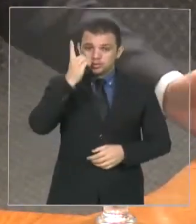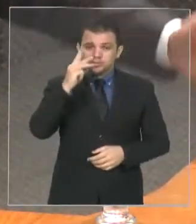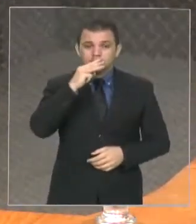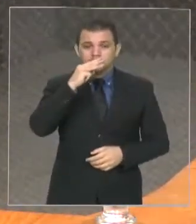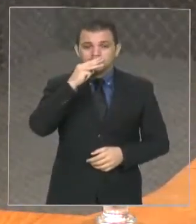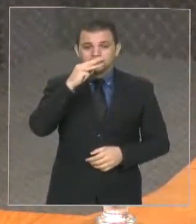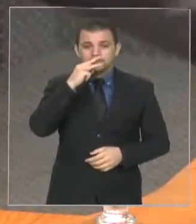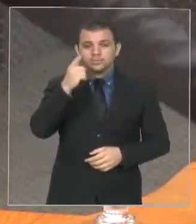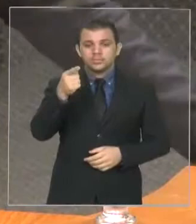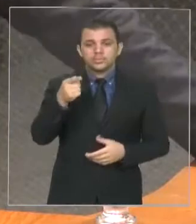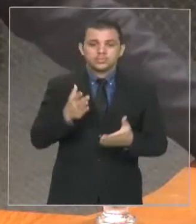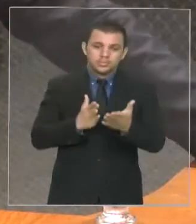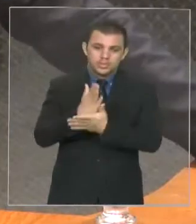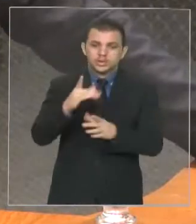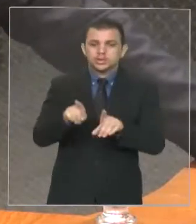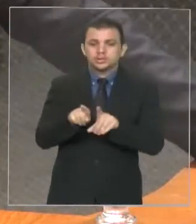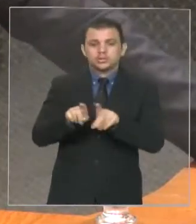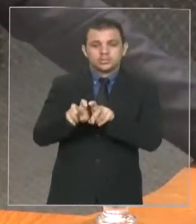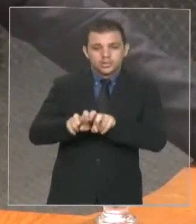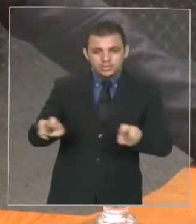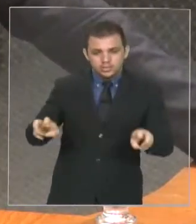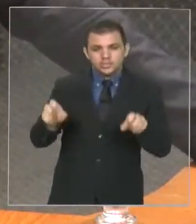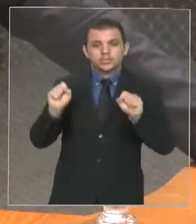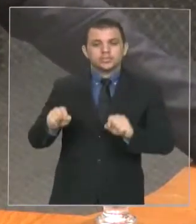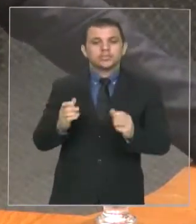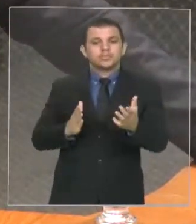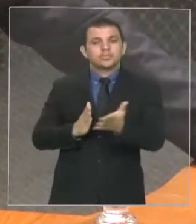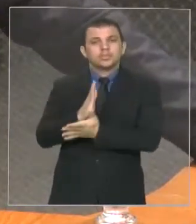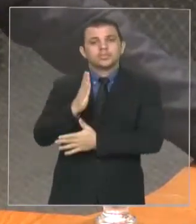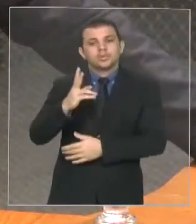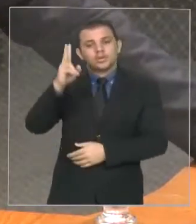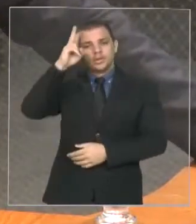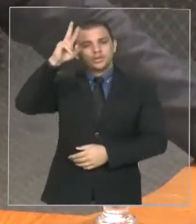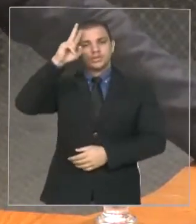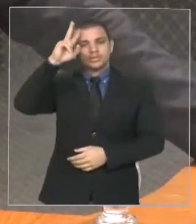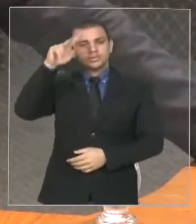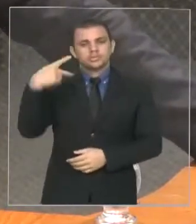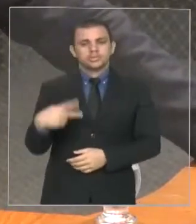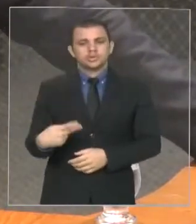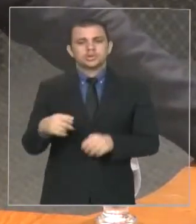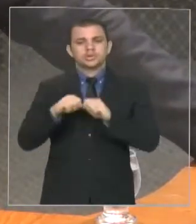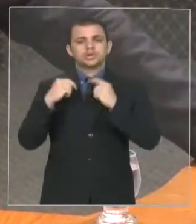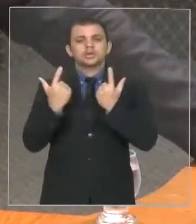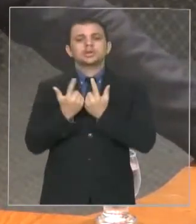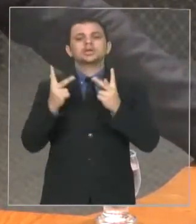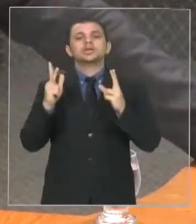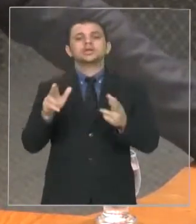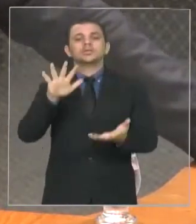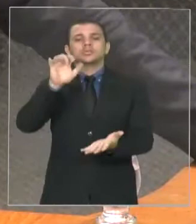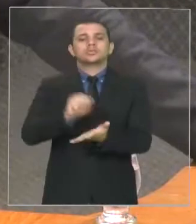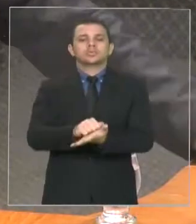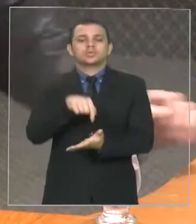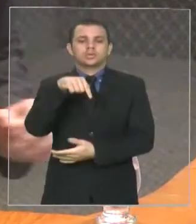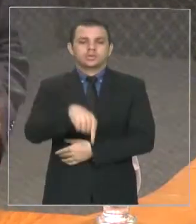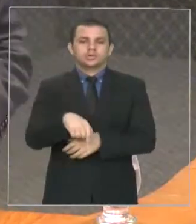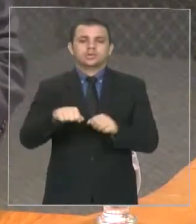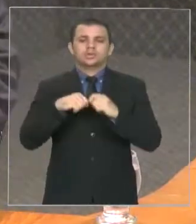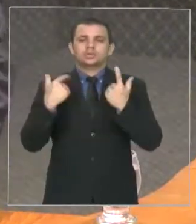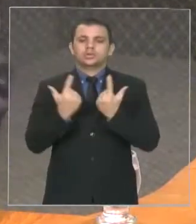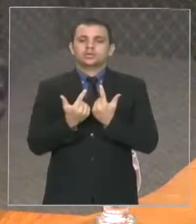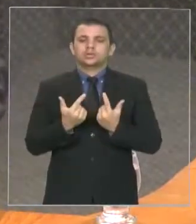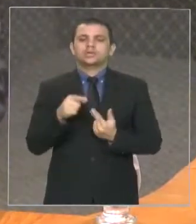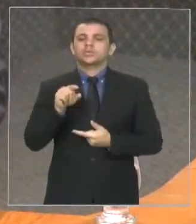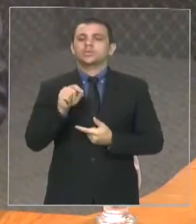deputado Otelino, a nossa querida mesa, também passe as memórias dessa casa como deixar implantado neste parlamento